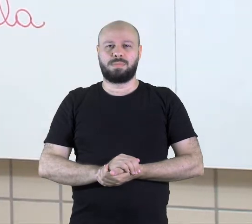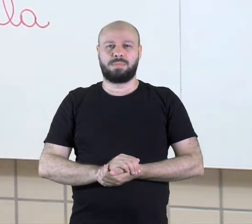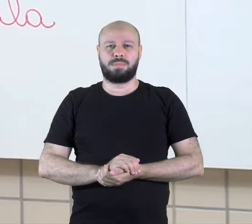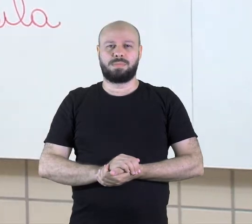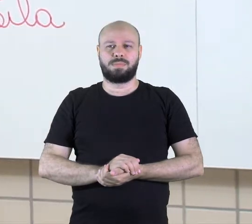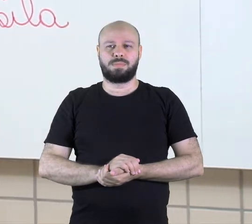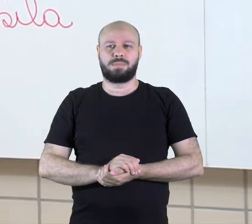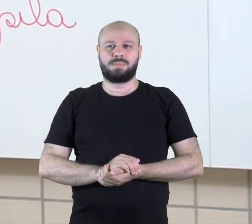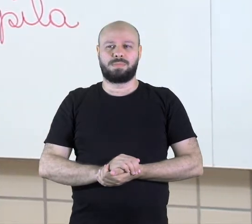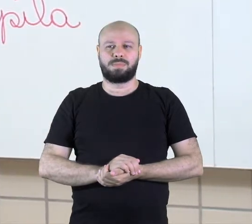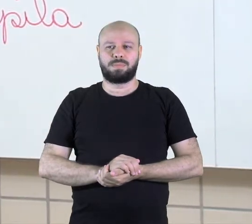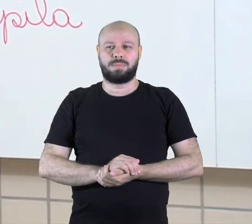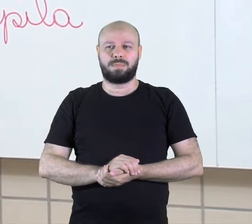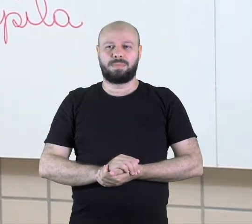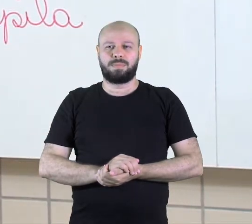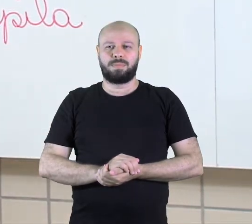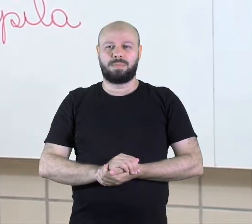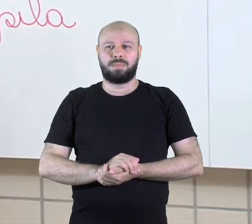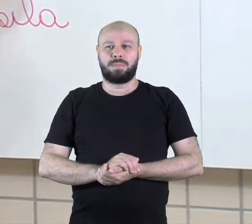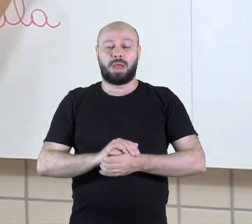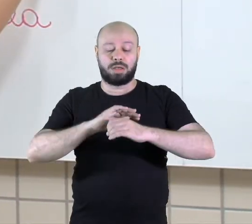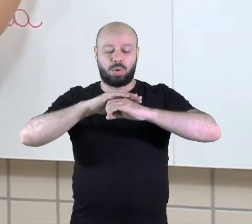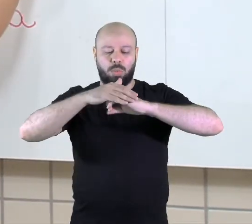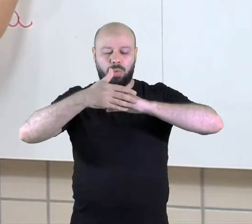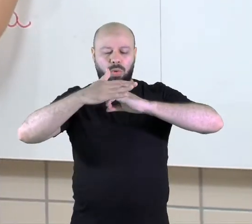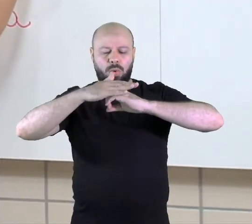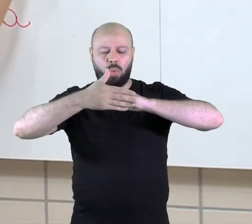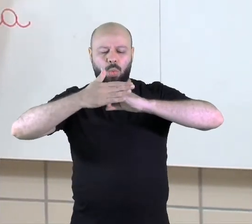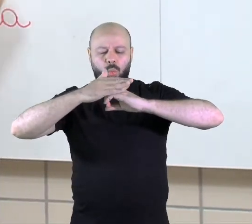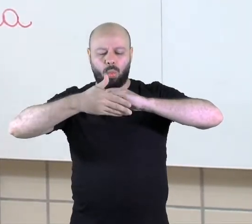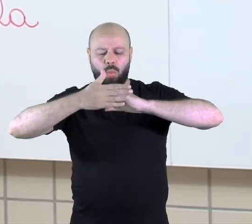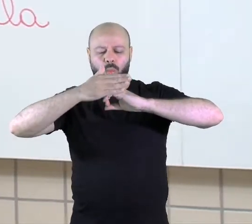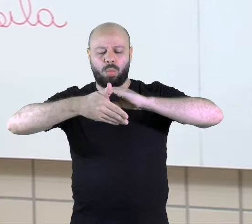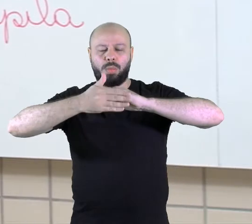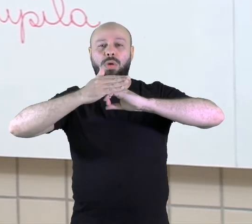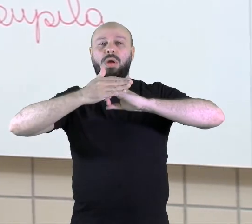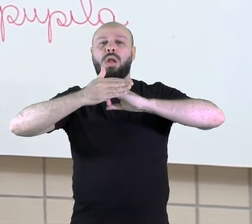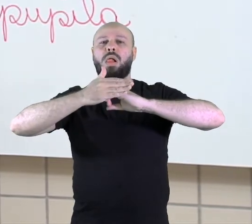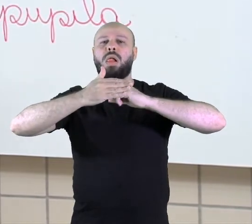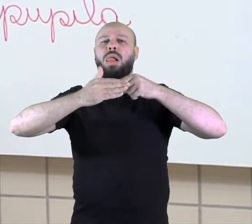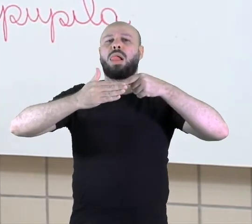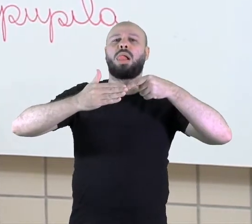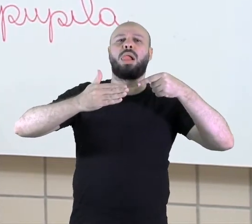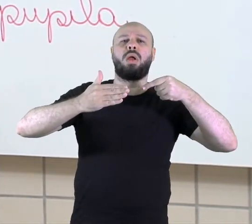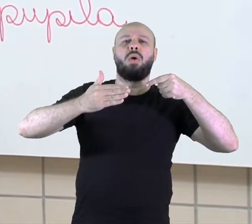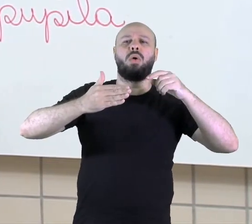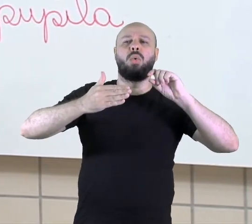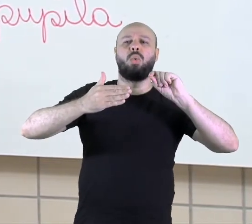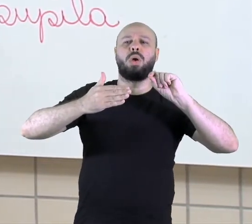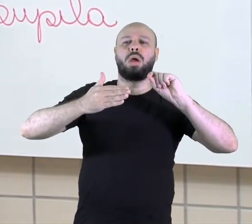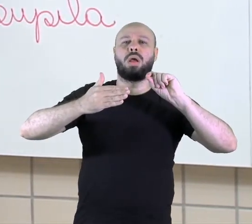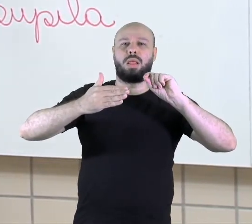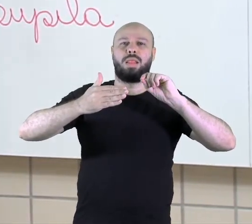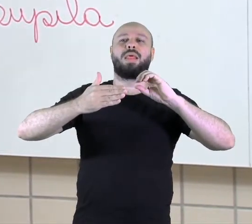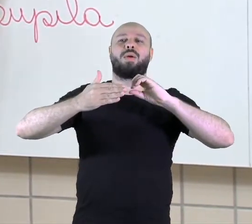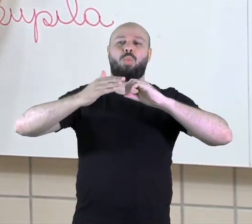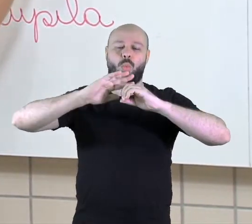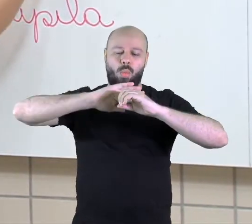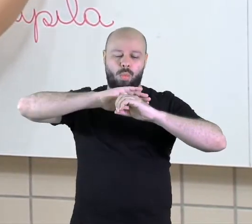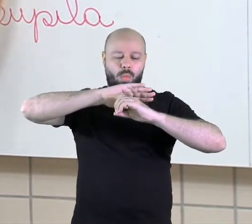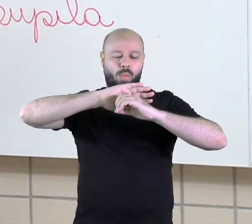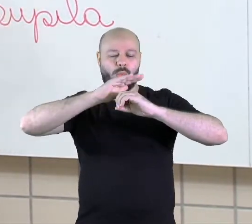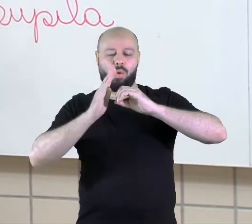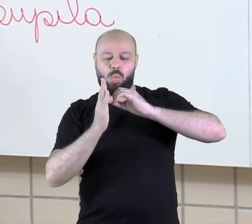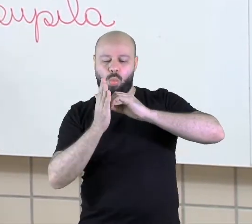E essa pálpebra, o que que acontece? Ela faz essa curvatura